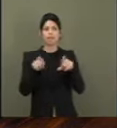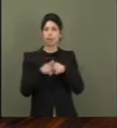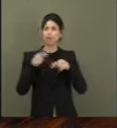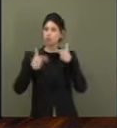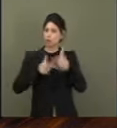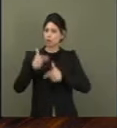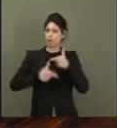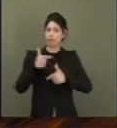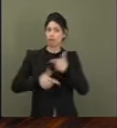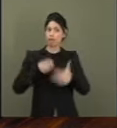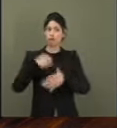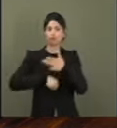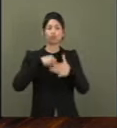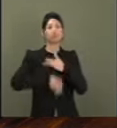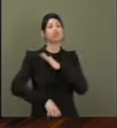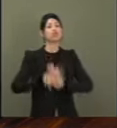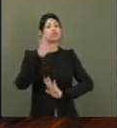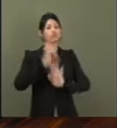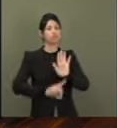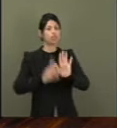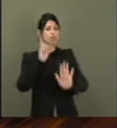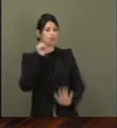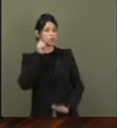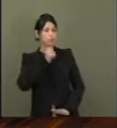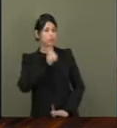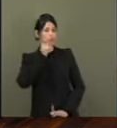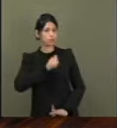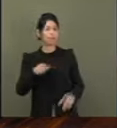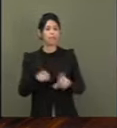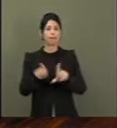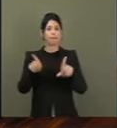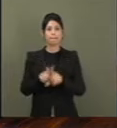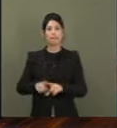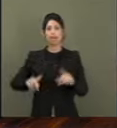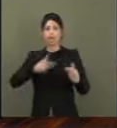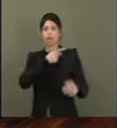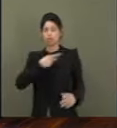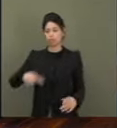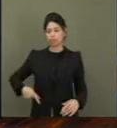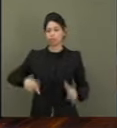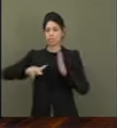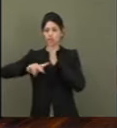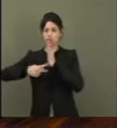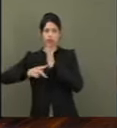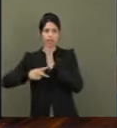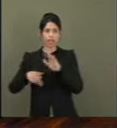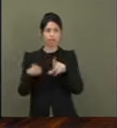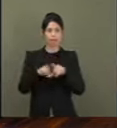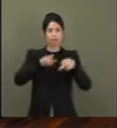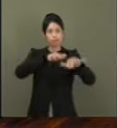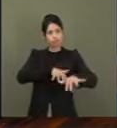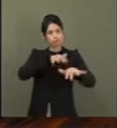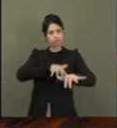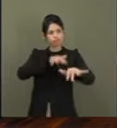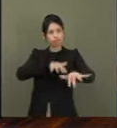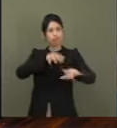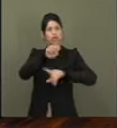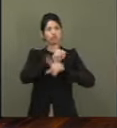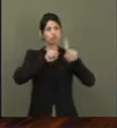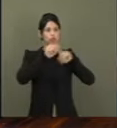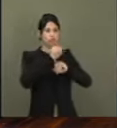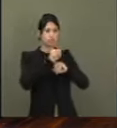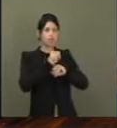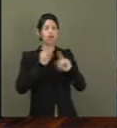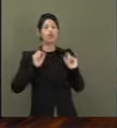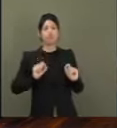defesa do direito das mulheres, das centrais sindicais, dos movimentos sociais e uma líder